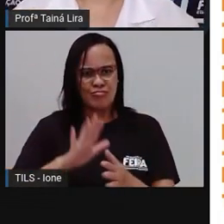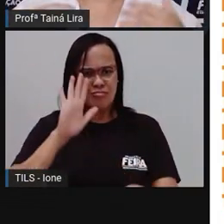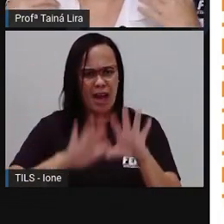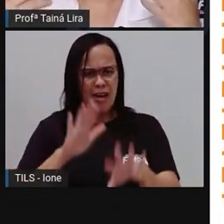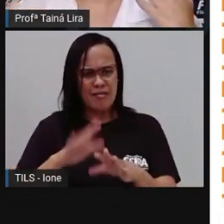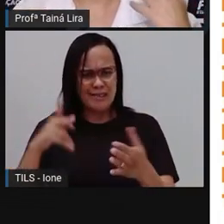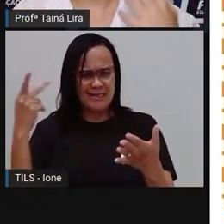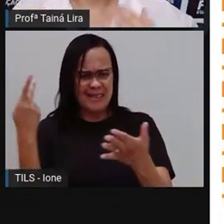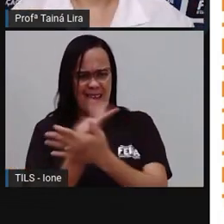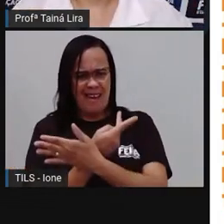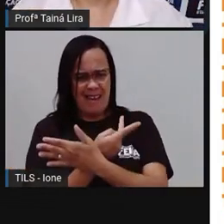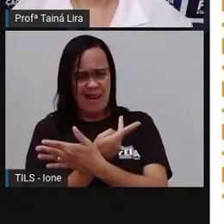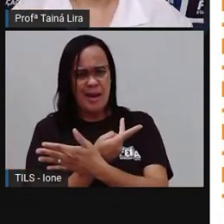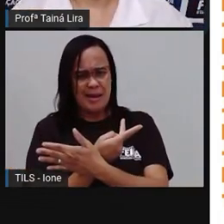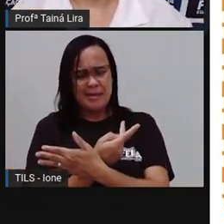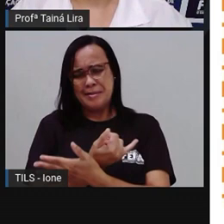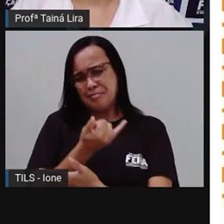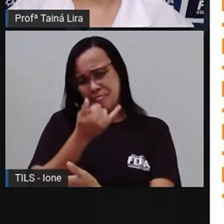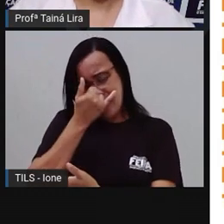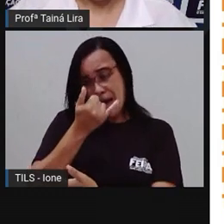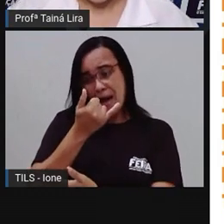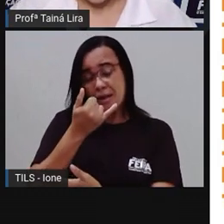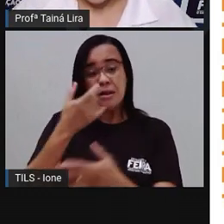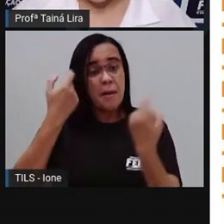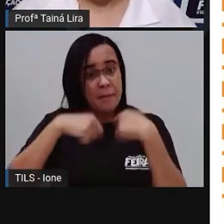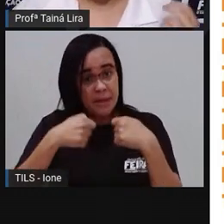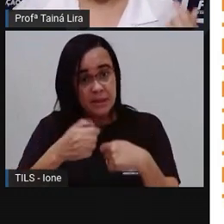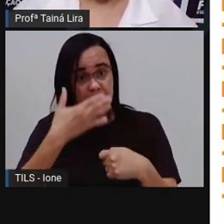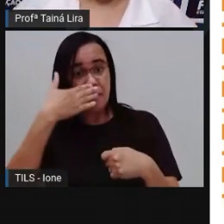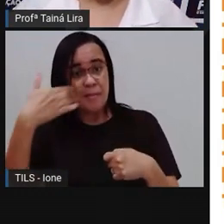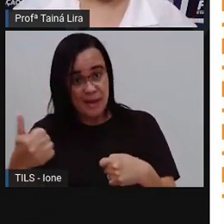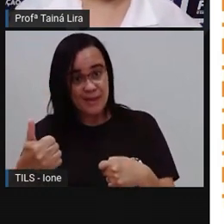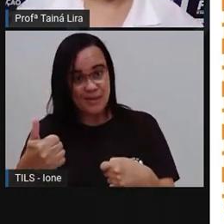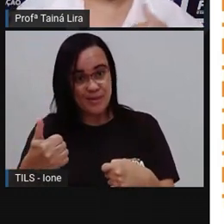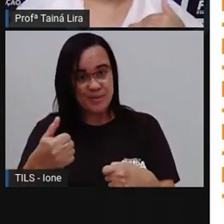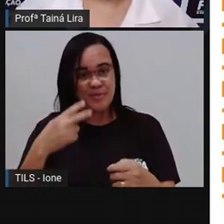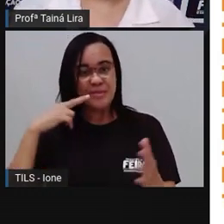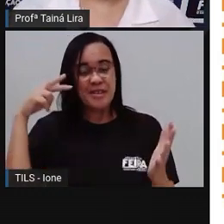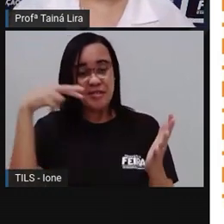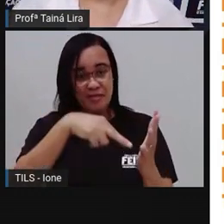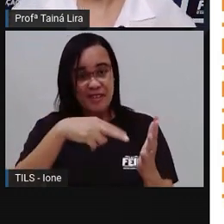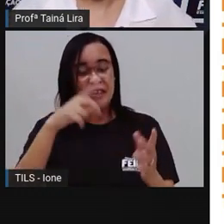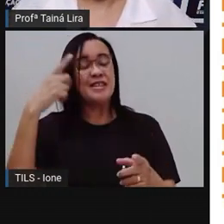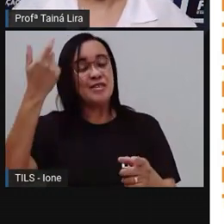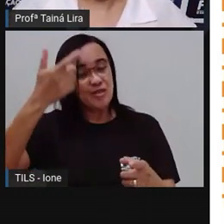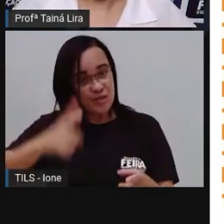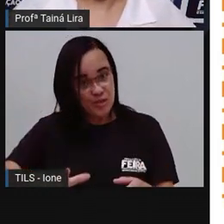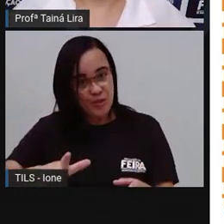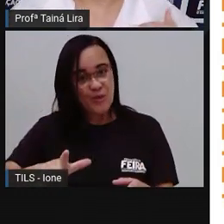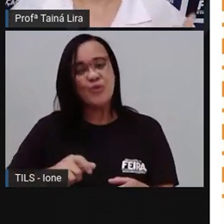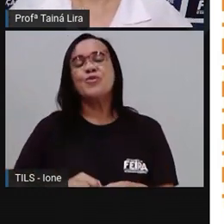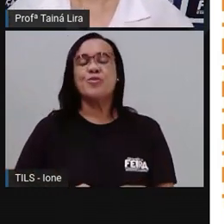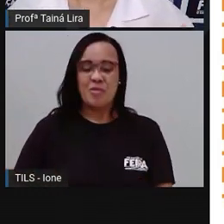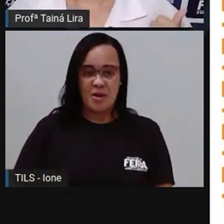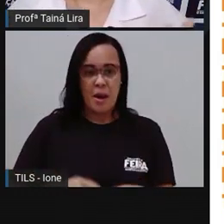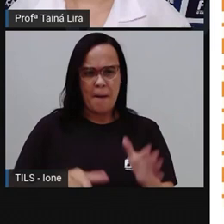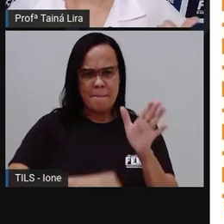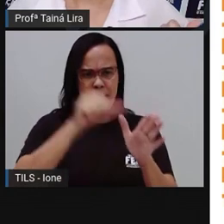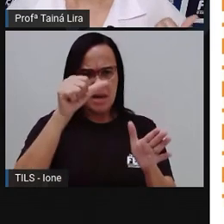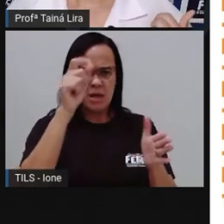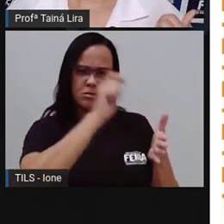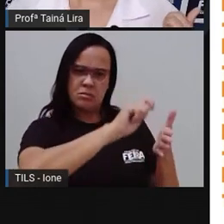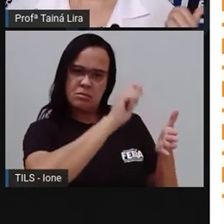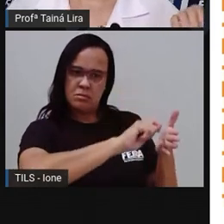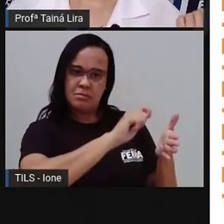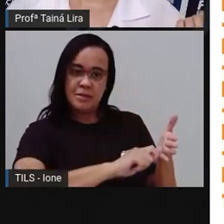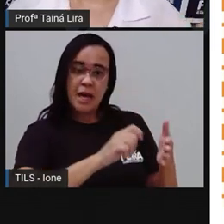rascunho, ver o que é precisa melhorar, tá? Então, olha lá, a primeira escrita é o nosso rascunho, olha lá,